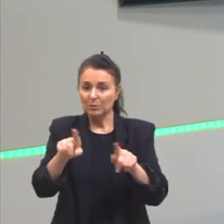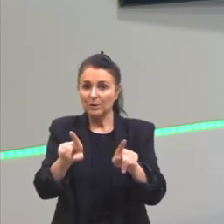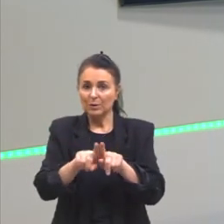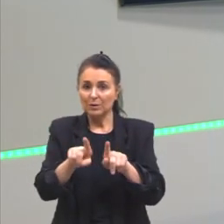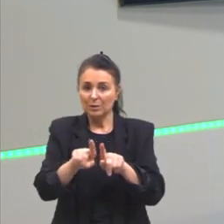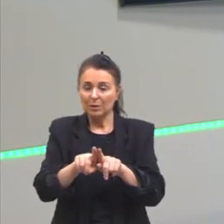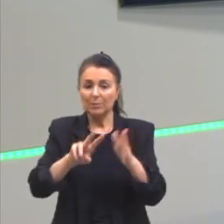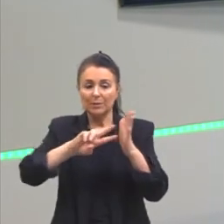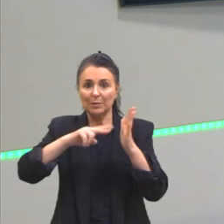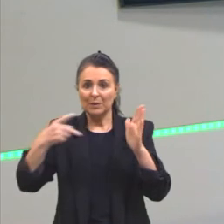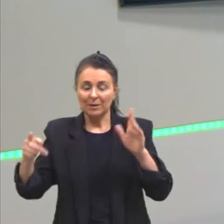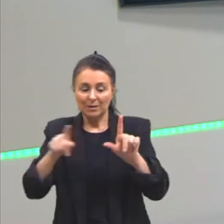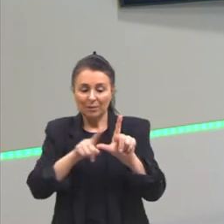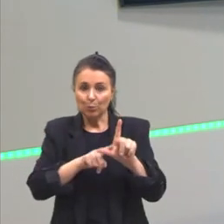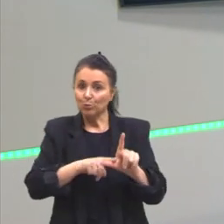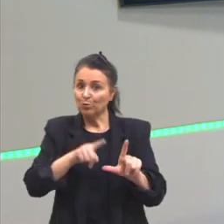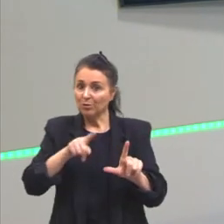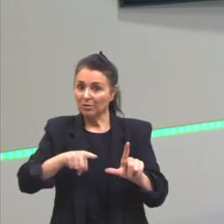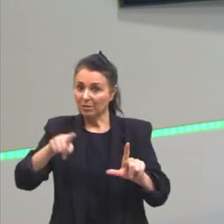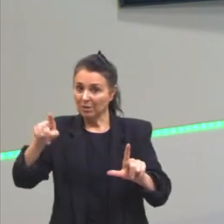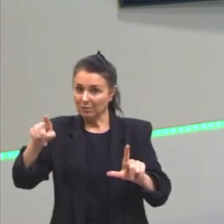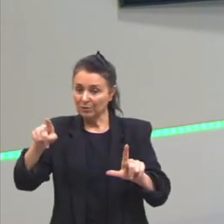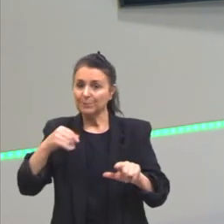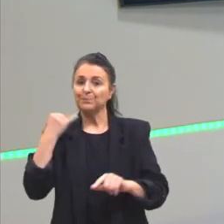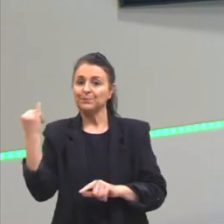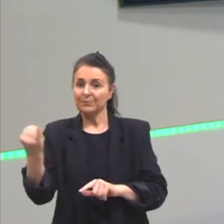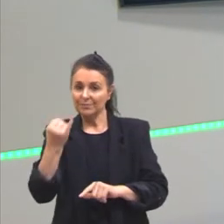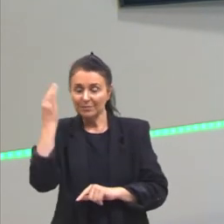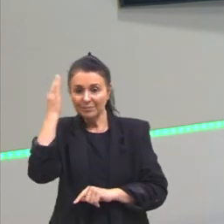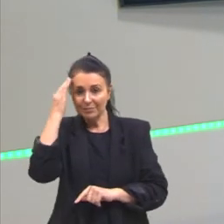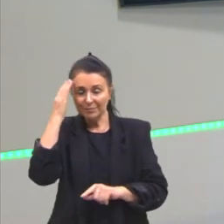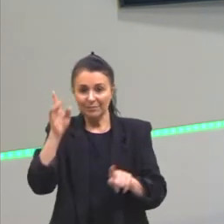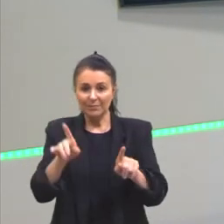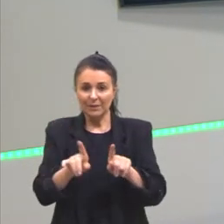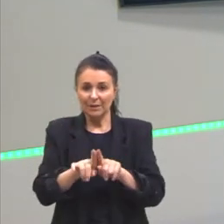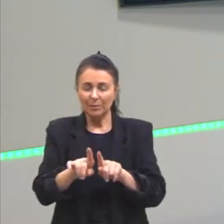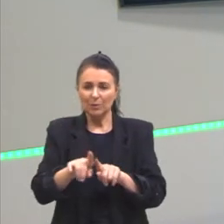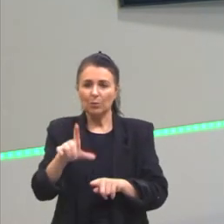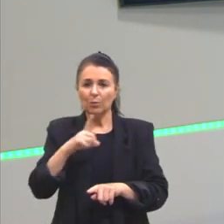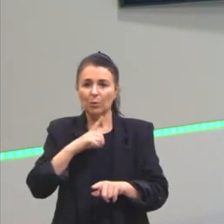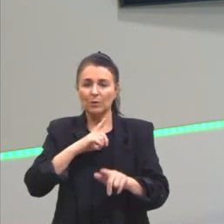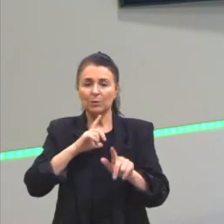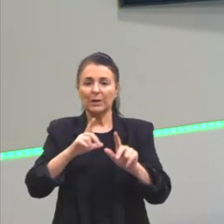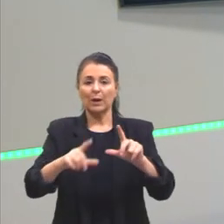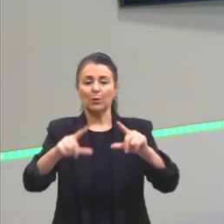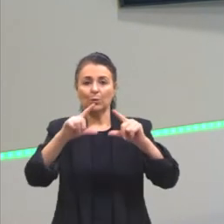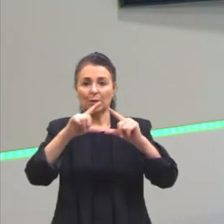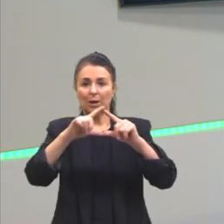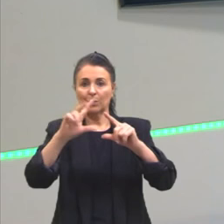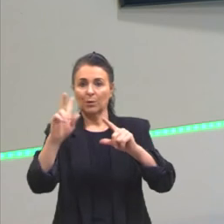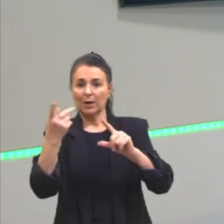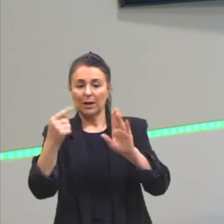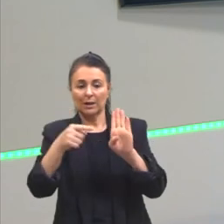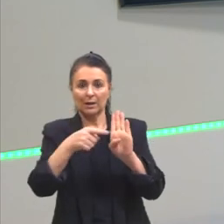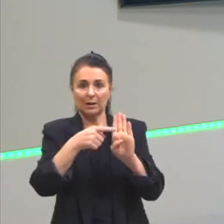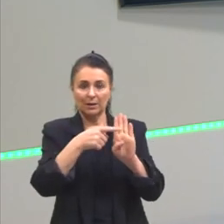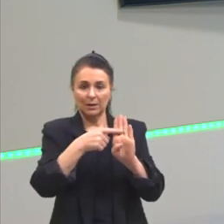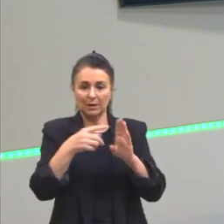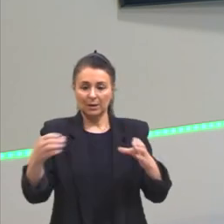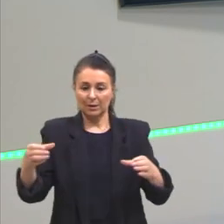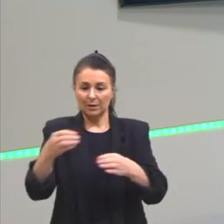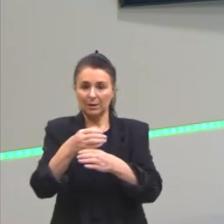é a interpretação de gráficos. É importante saber que quando eu tenho um ΔH negativo, são reações